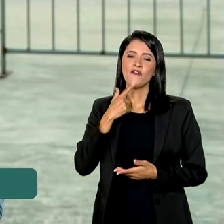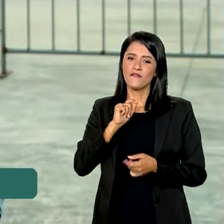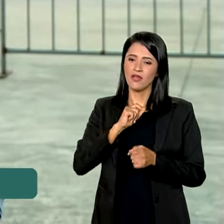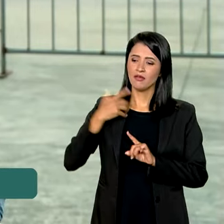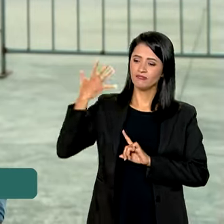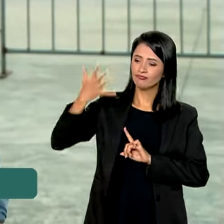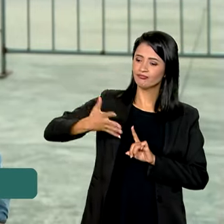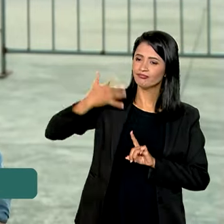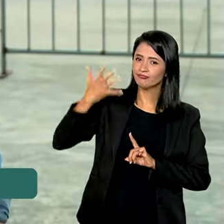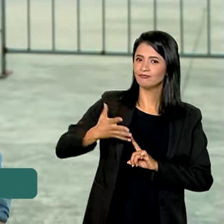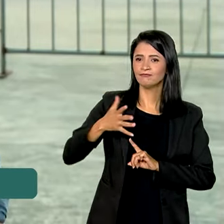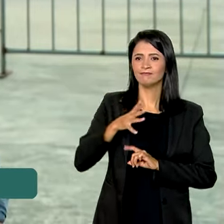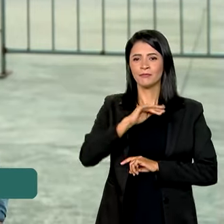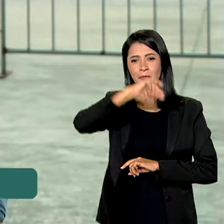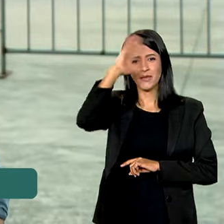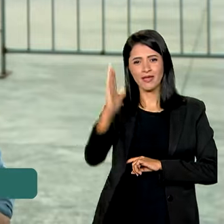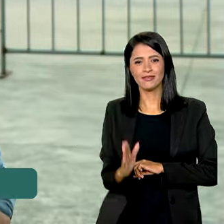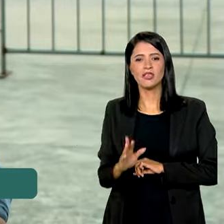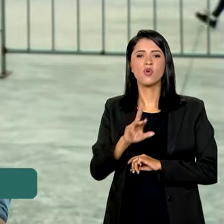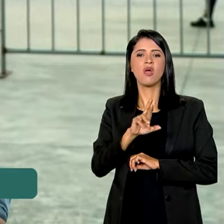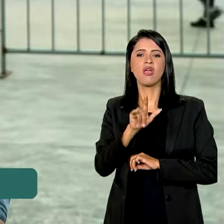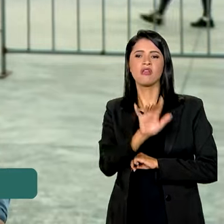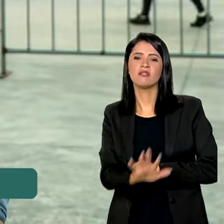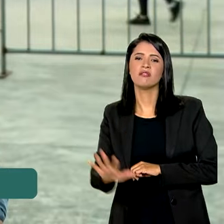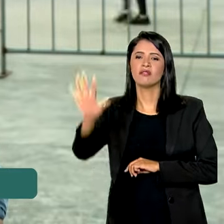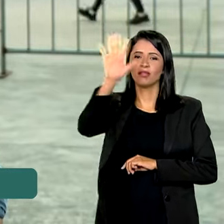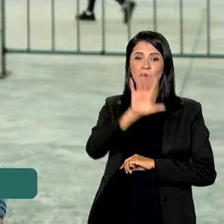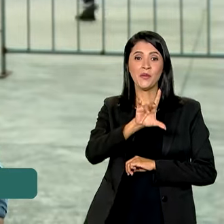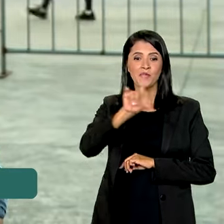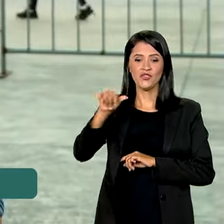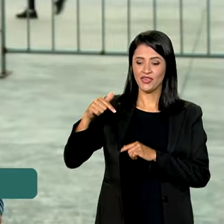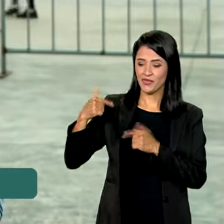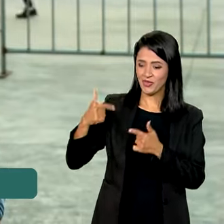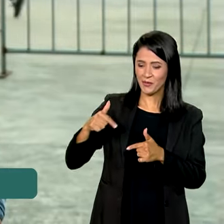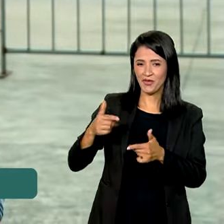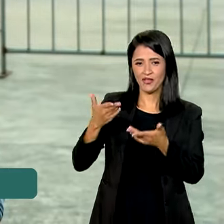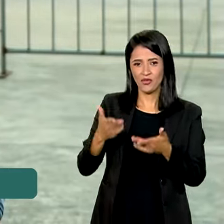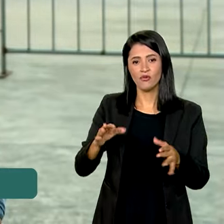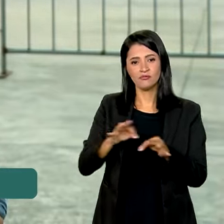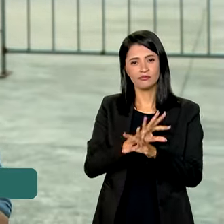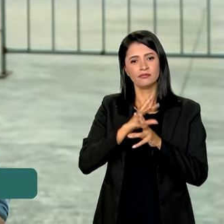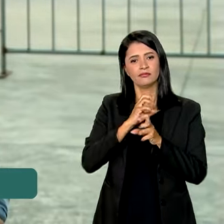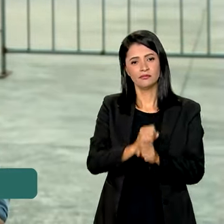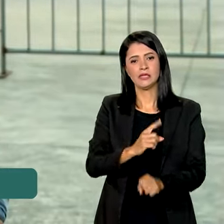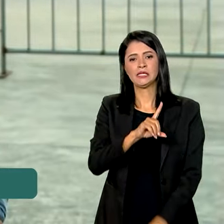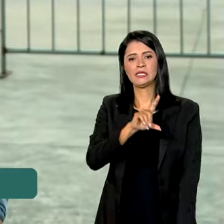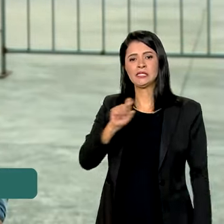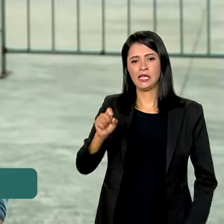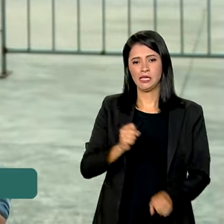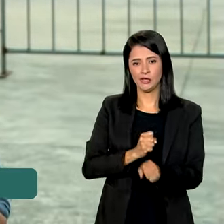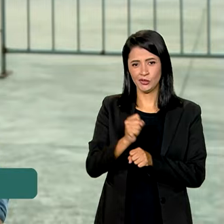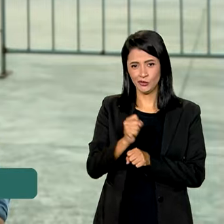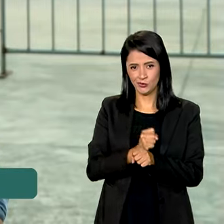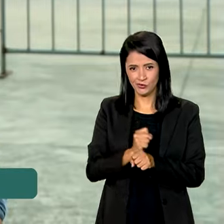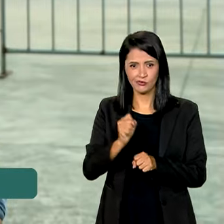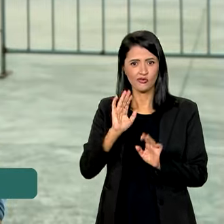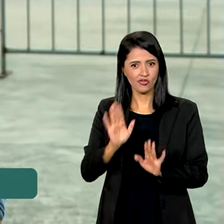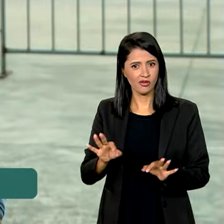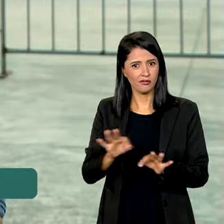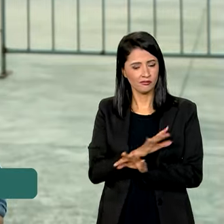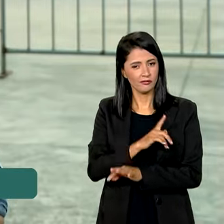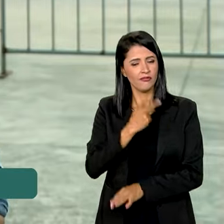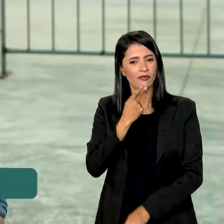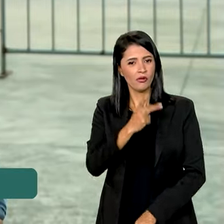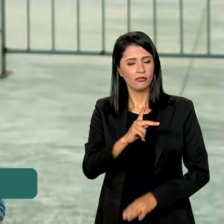pronunciamento à nação em rede nacional pelo Dia do Trabalhador, que completa 100 anos de existência. O ministro